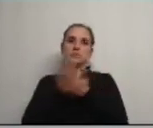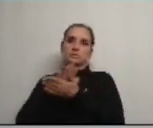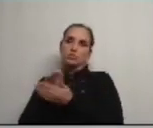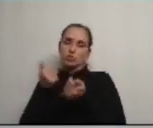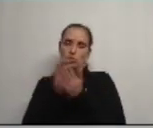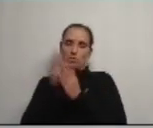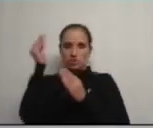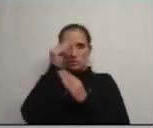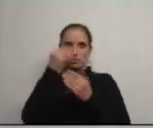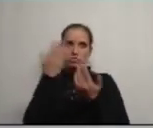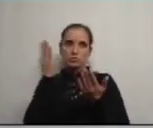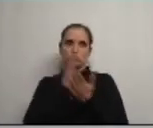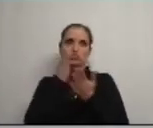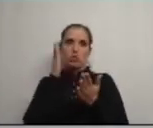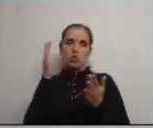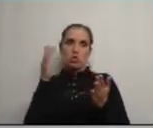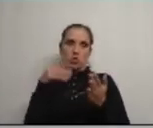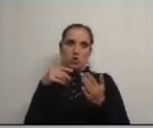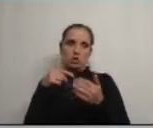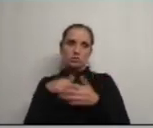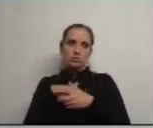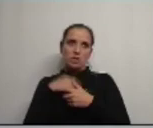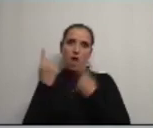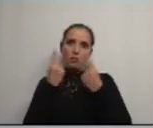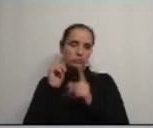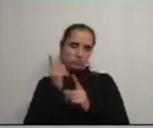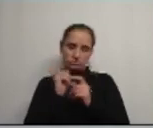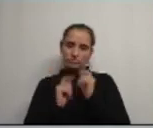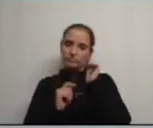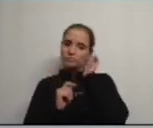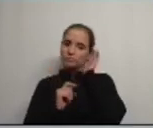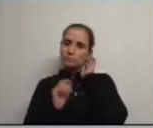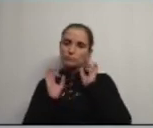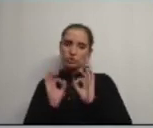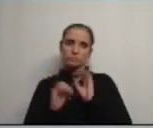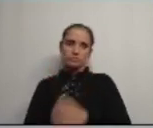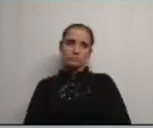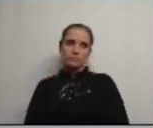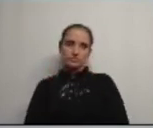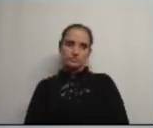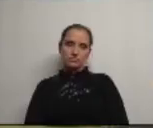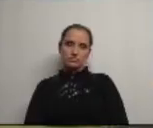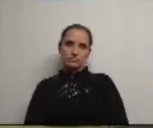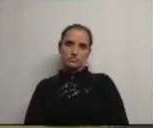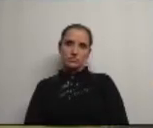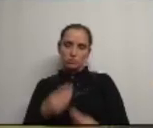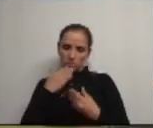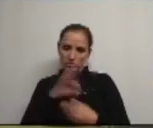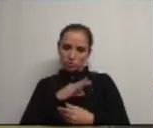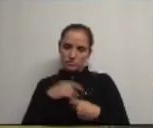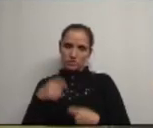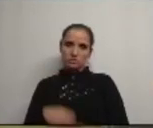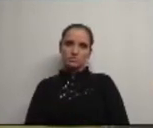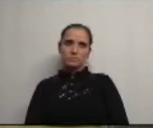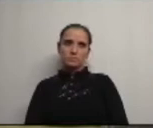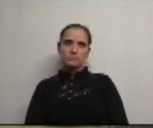aldeias e não apenas para algumas tenho dito Muito obrigado Sr. Presidente